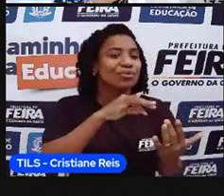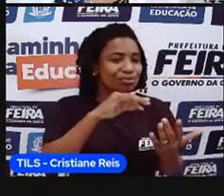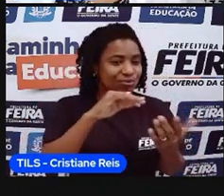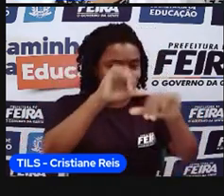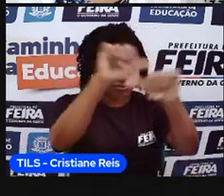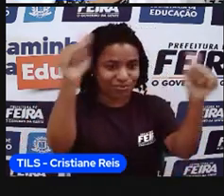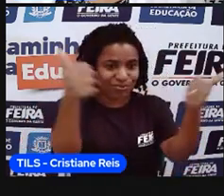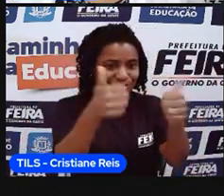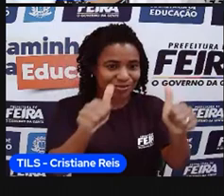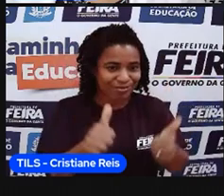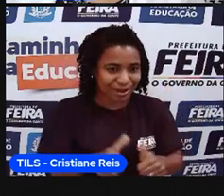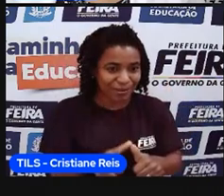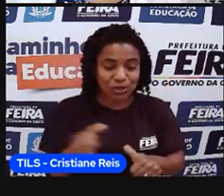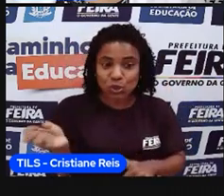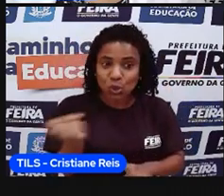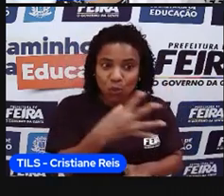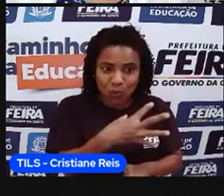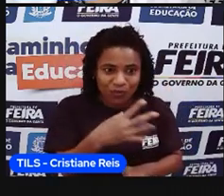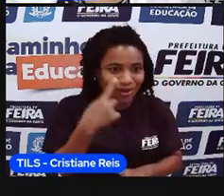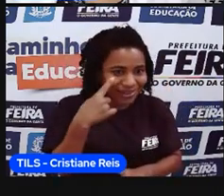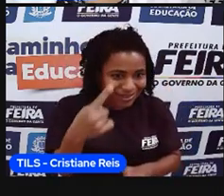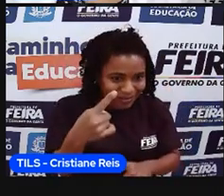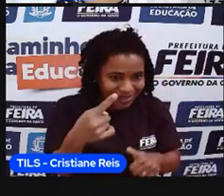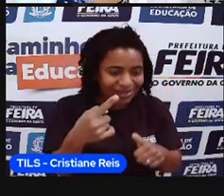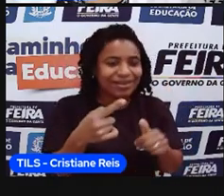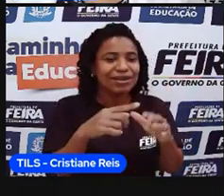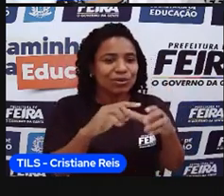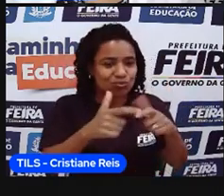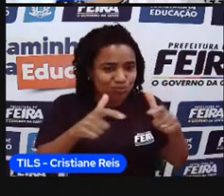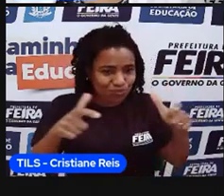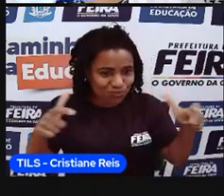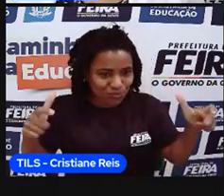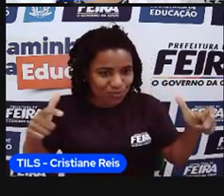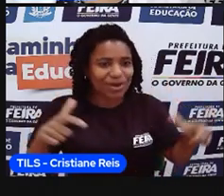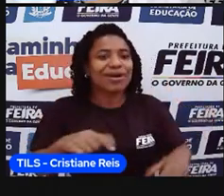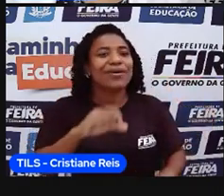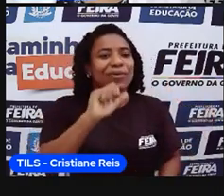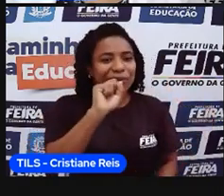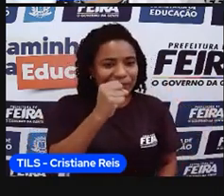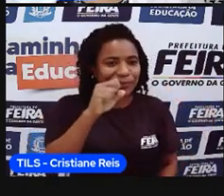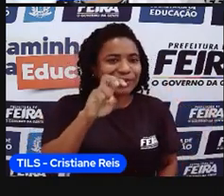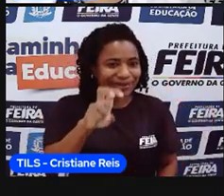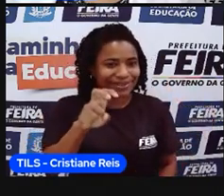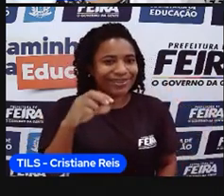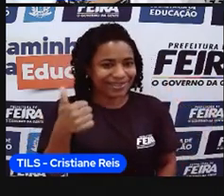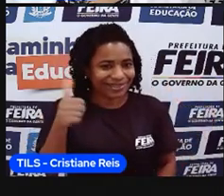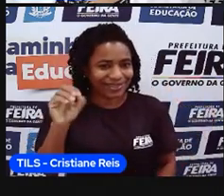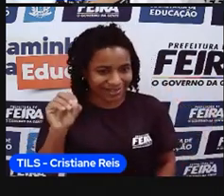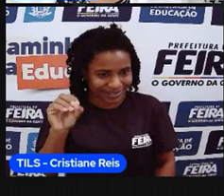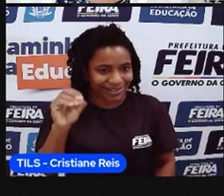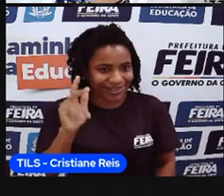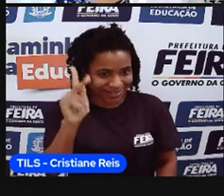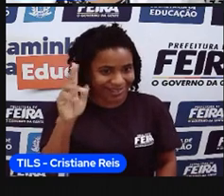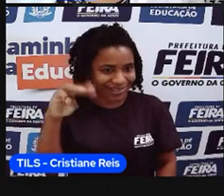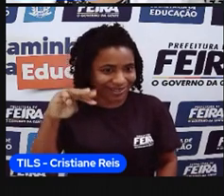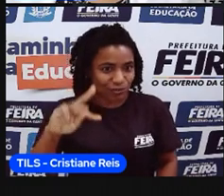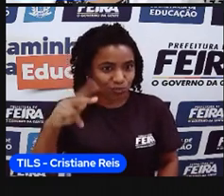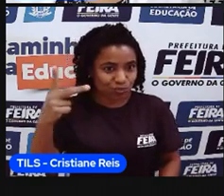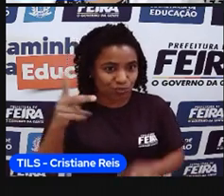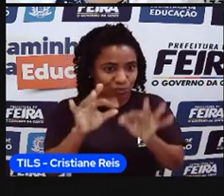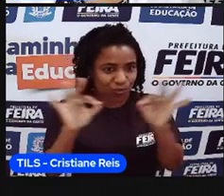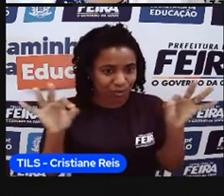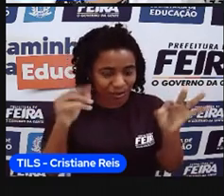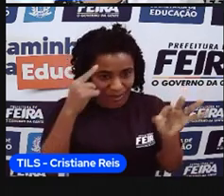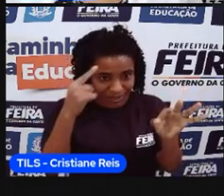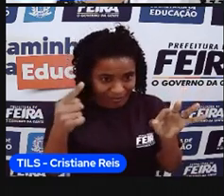eles já vêm com essa atualização aqui de 8 milhões e 510, né? Mil quilômetros quadrados. Então, perceba, aí